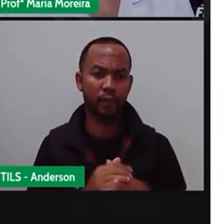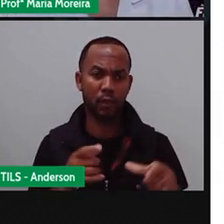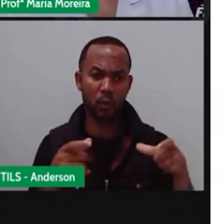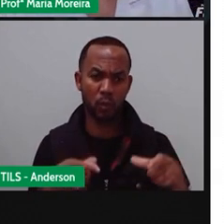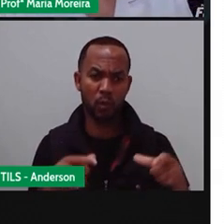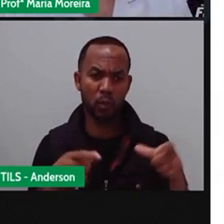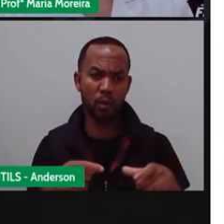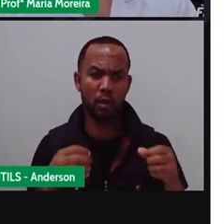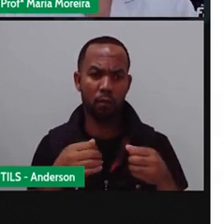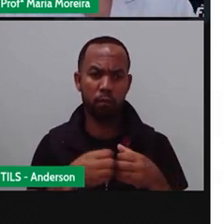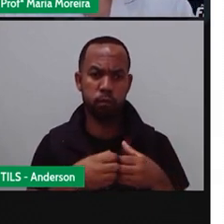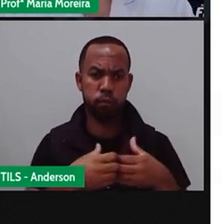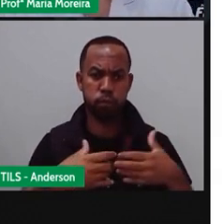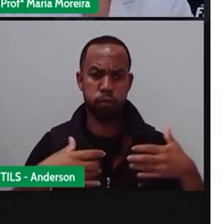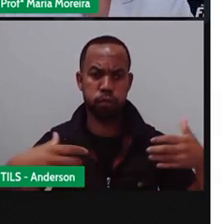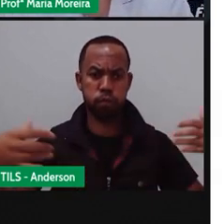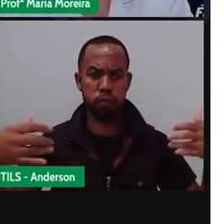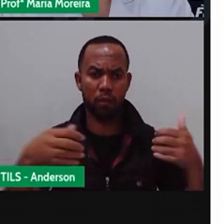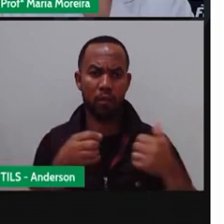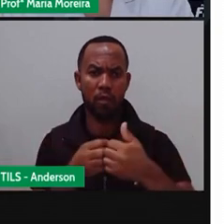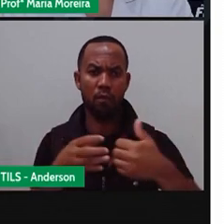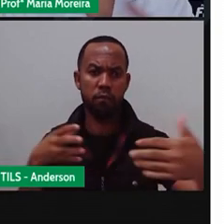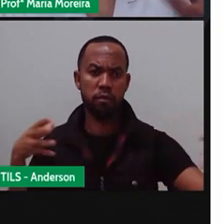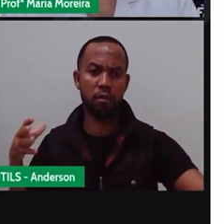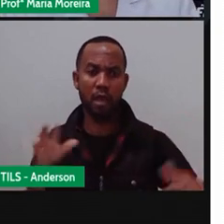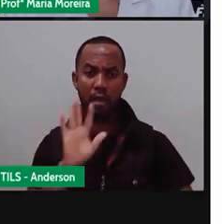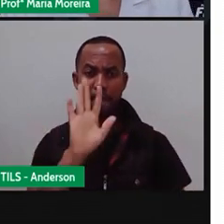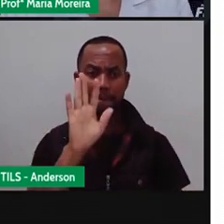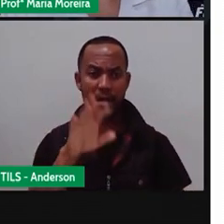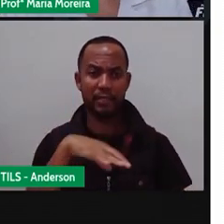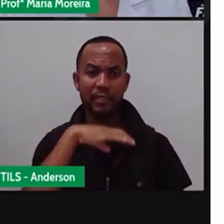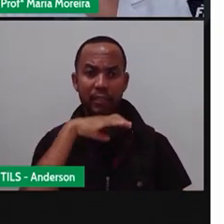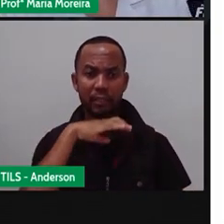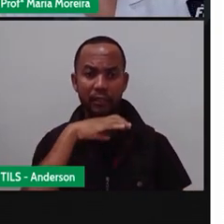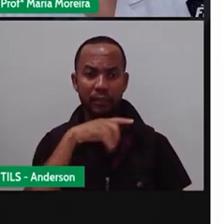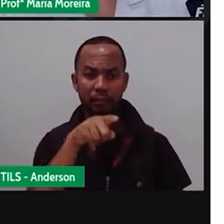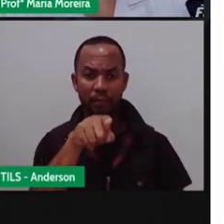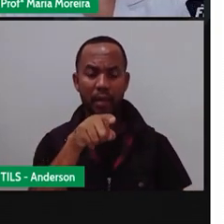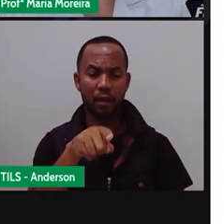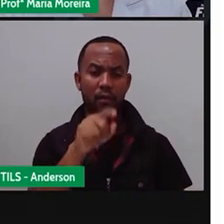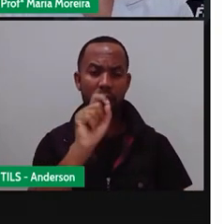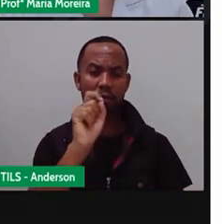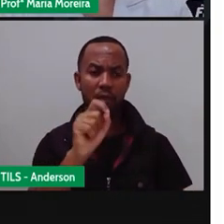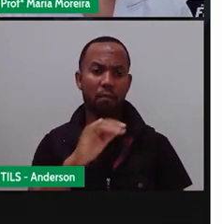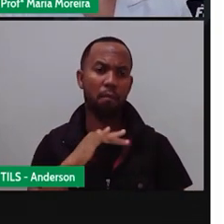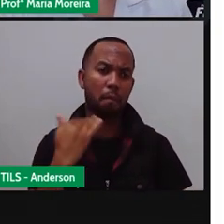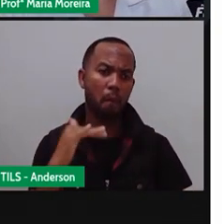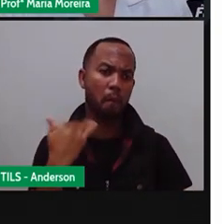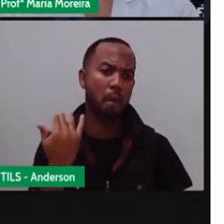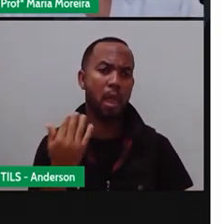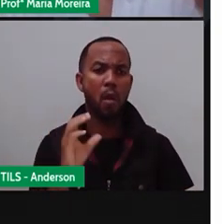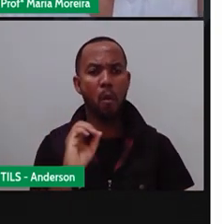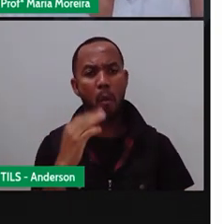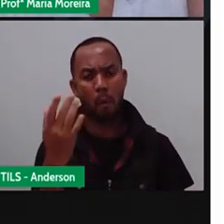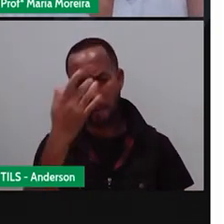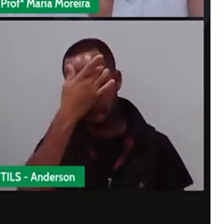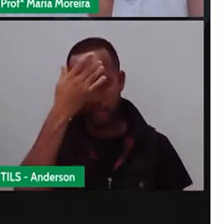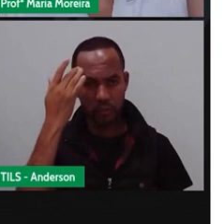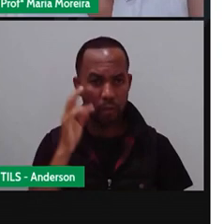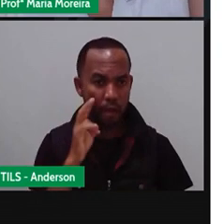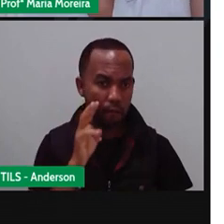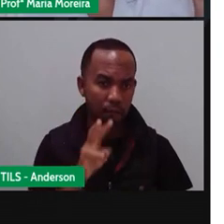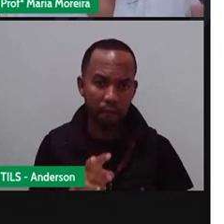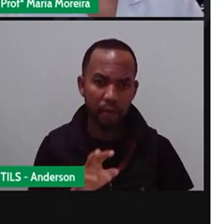extensa, mas que a população desse animal aí, certo? Dessa planta, do que for, ela